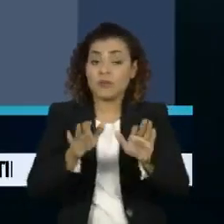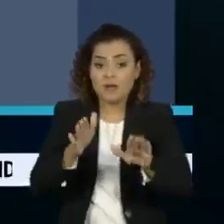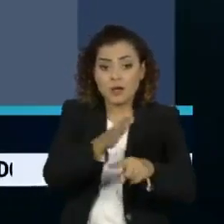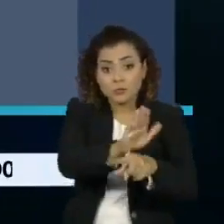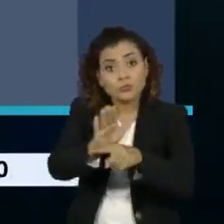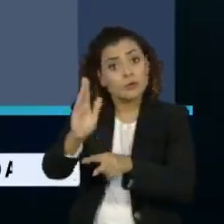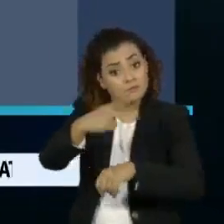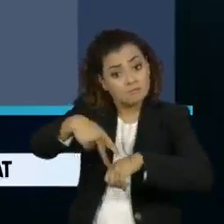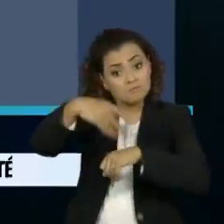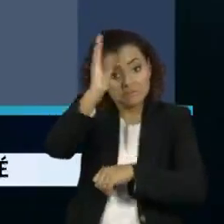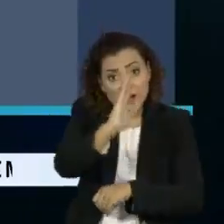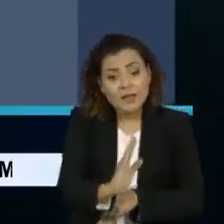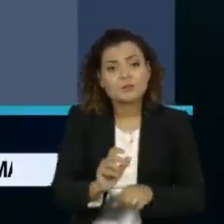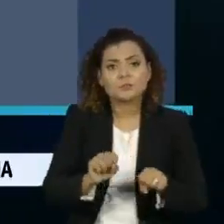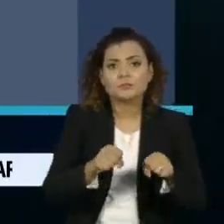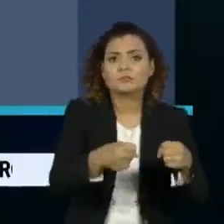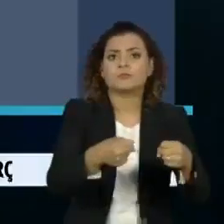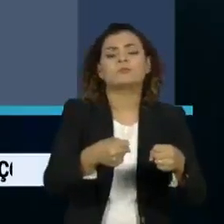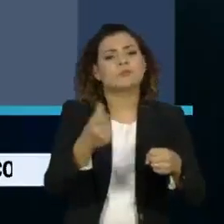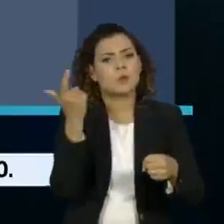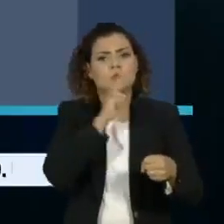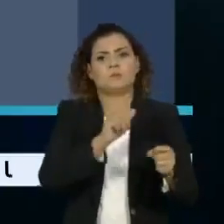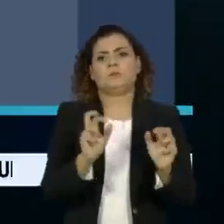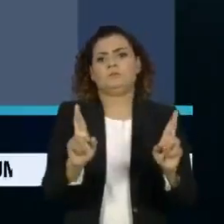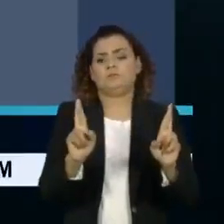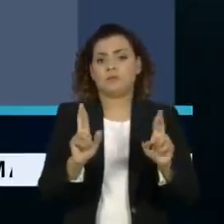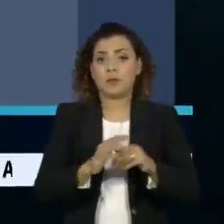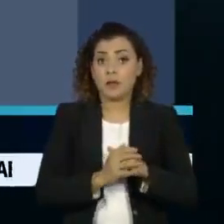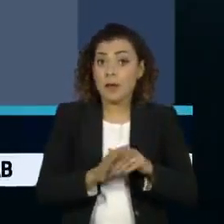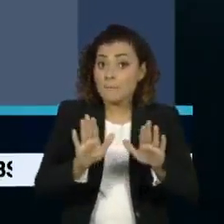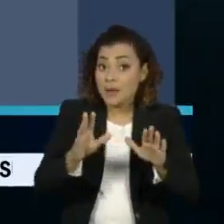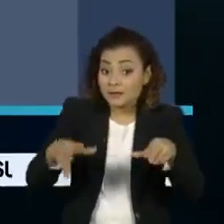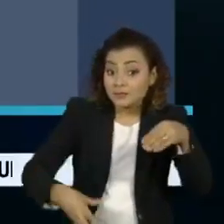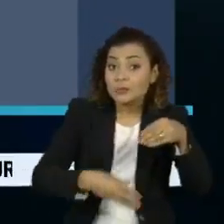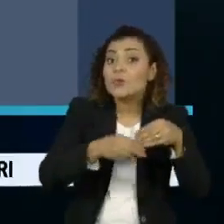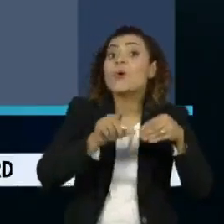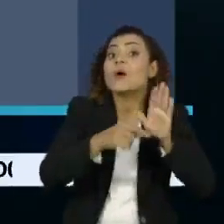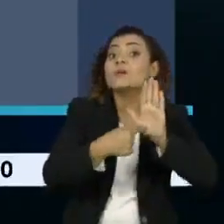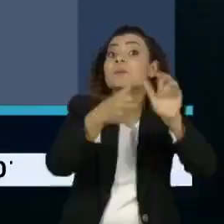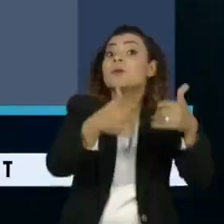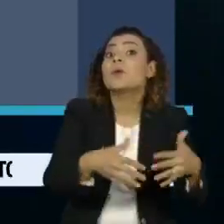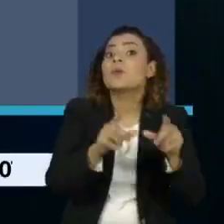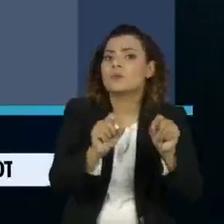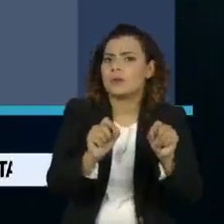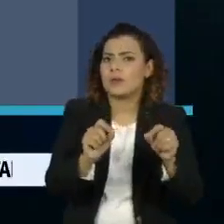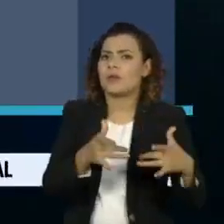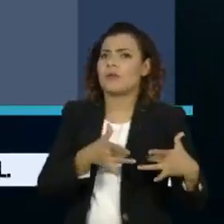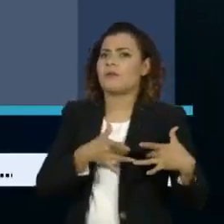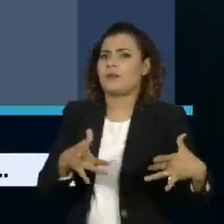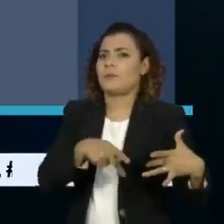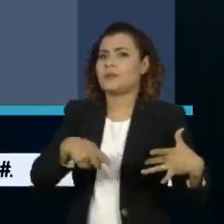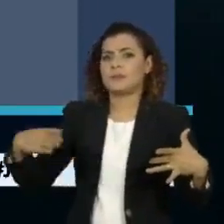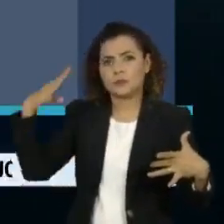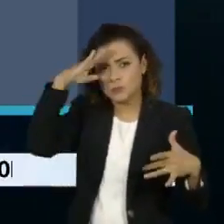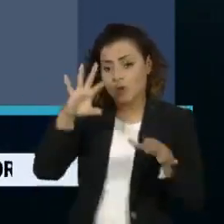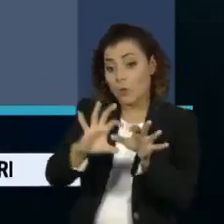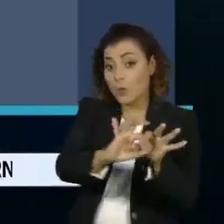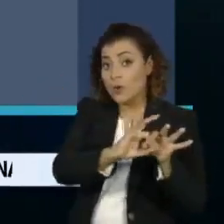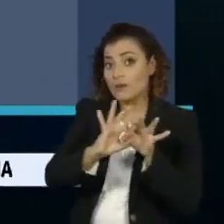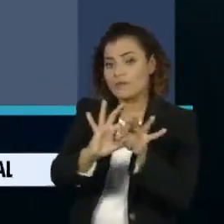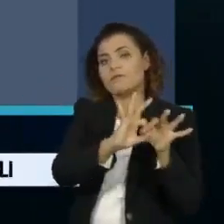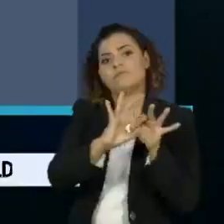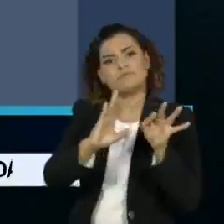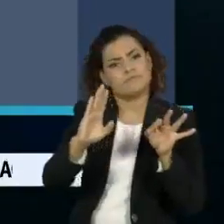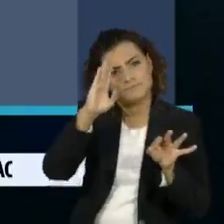ajudar o país neste combate dentro do seu alcance. E acrescentou, numa espécie de recado a Bolsonaro, que a união e a